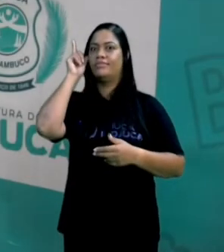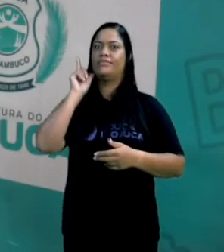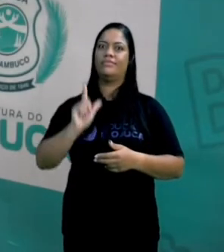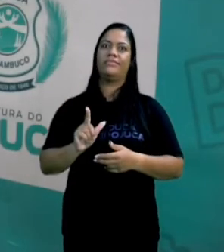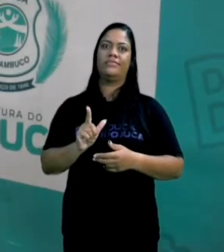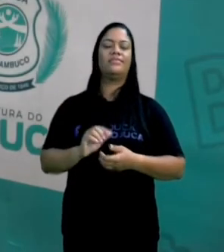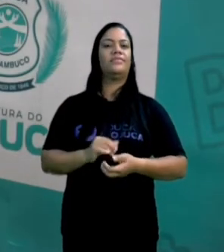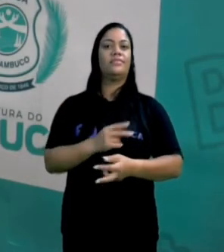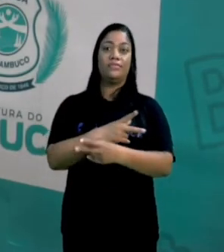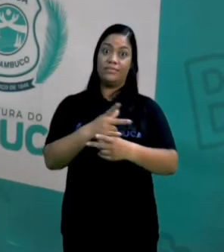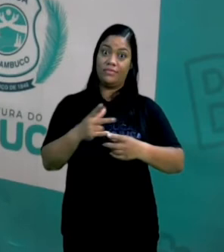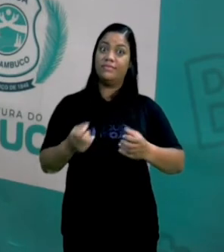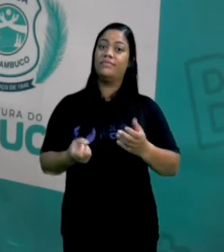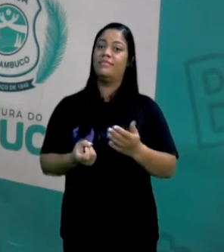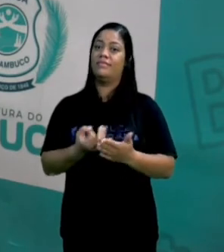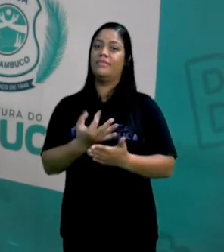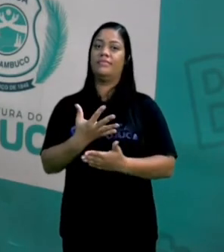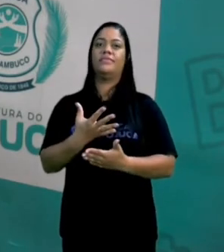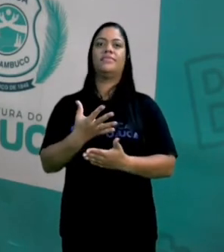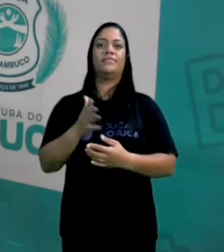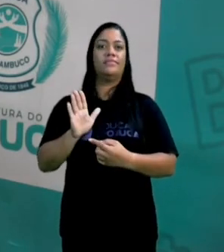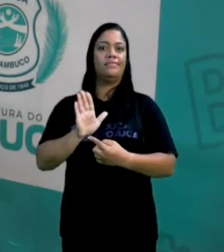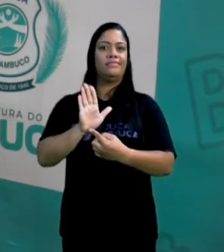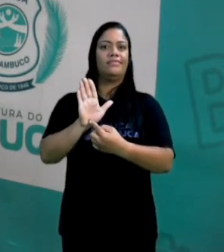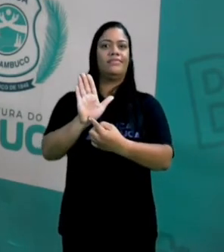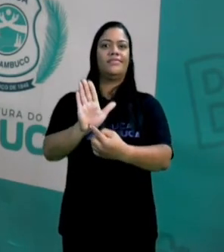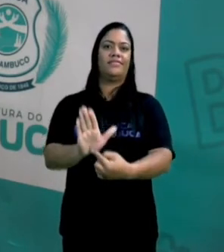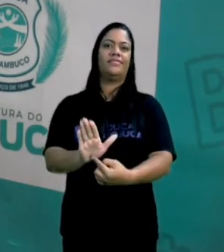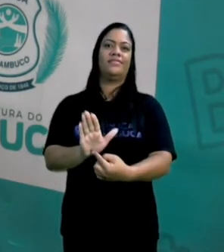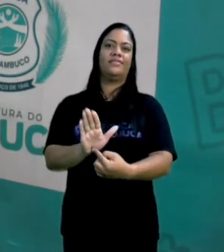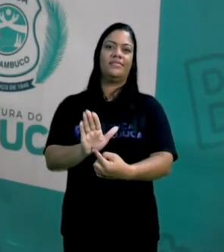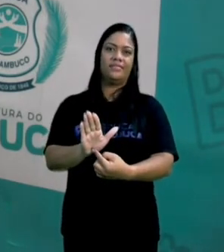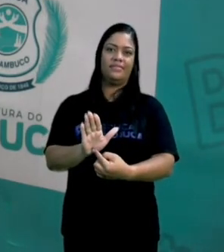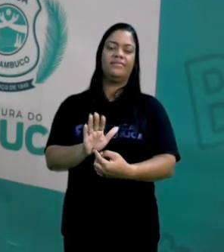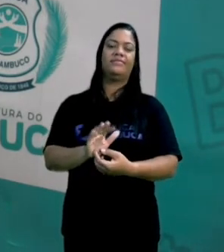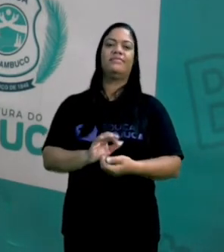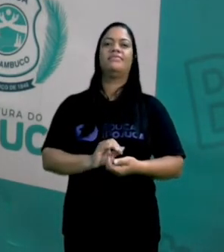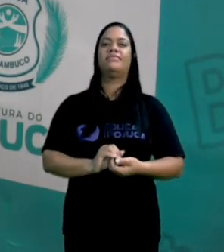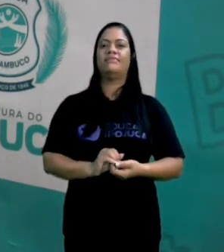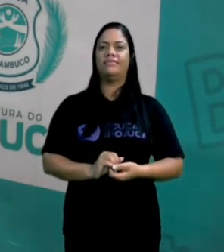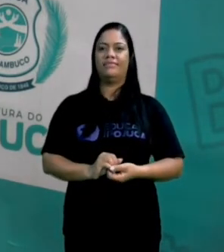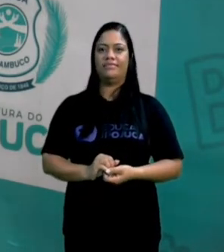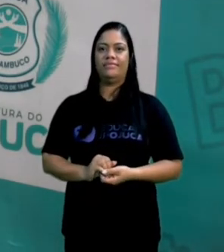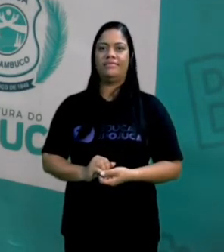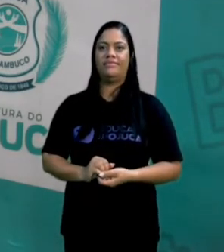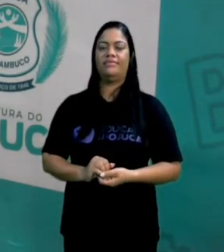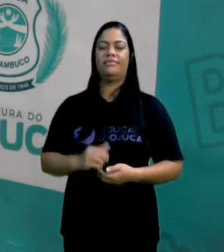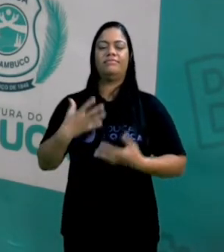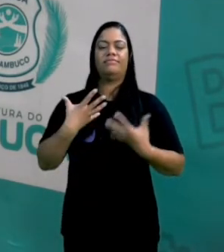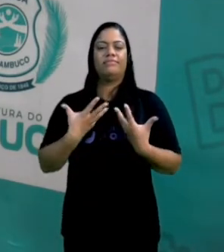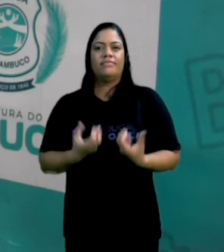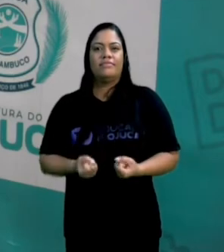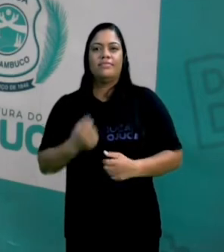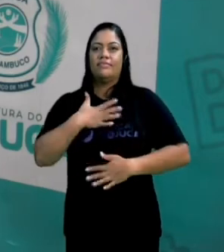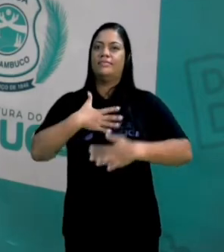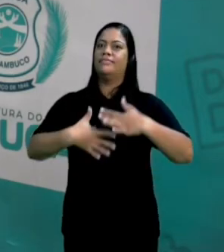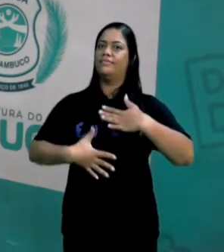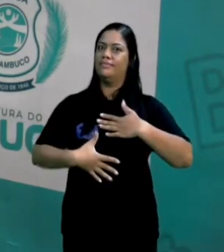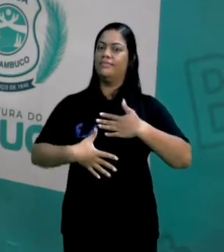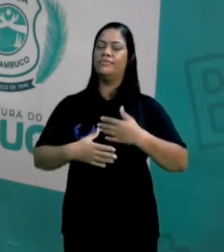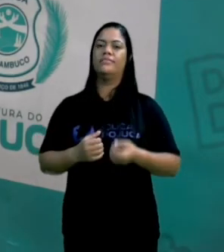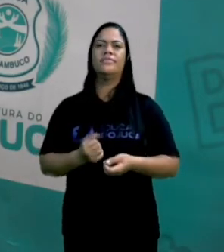causas, né? Dos sintomas que vão surgir ou que podem surgir com o overtraining, tá?